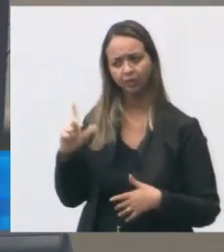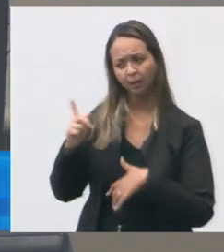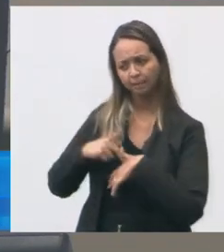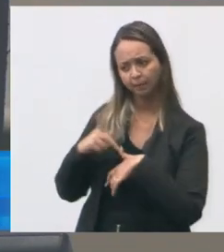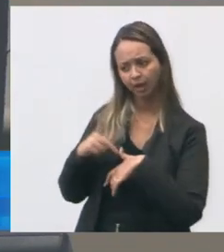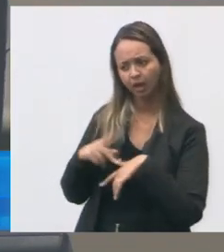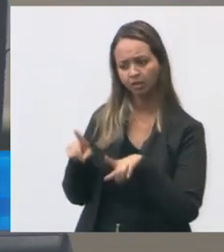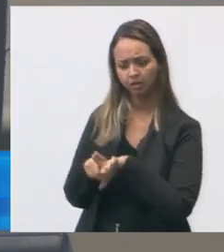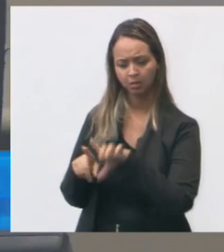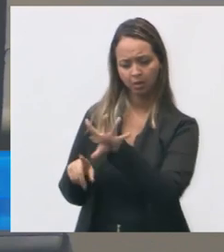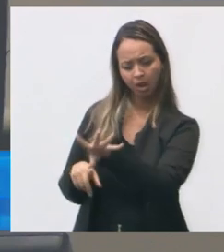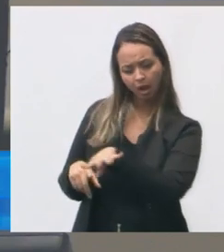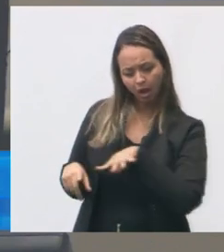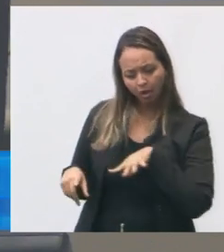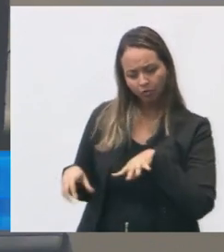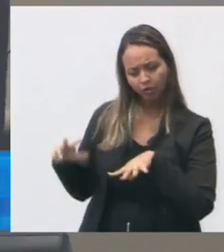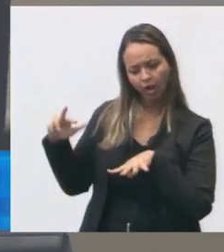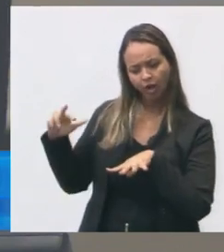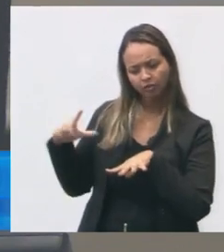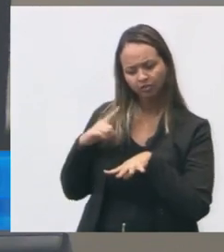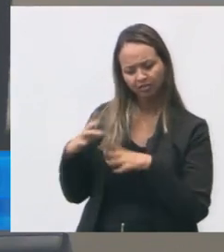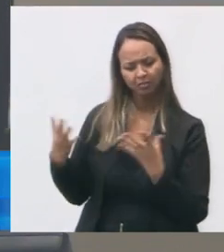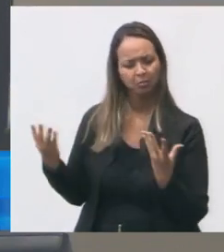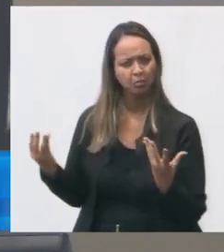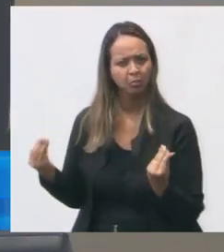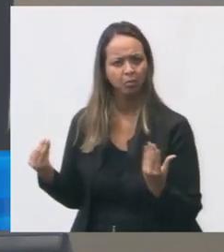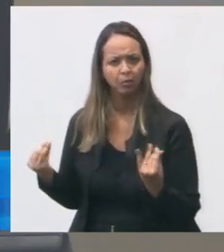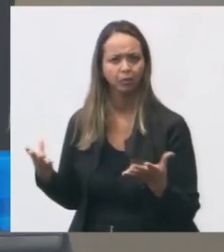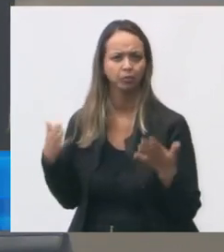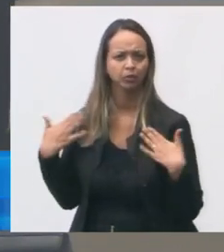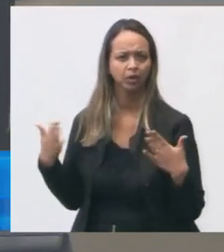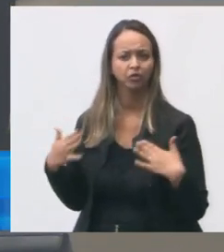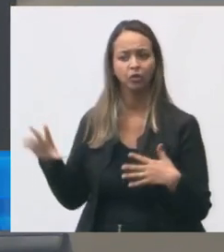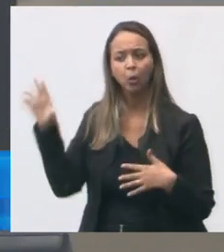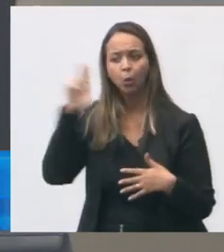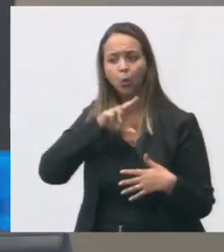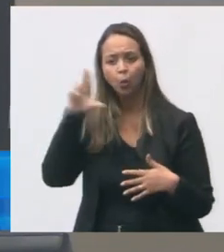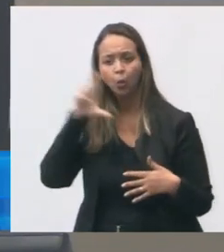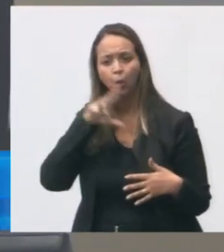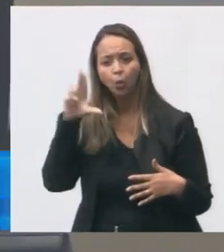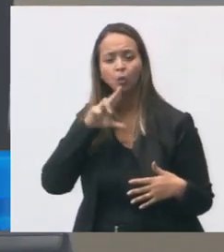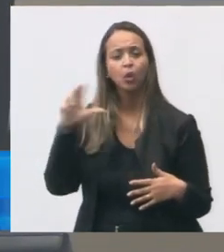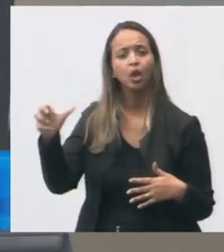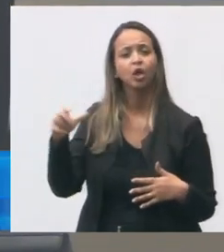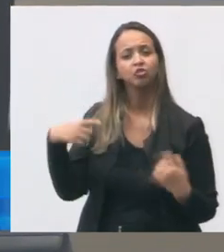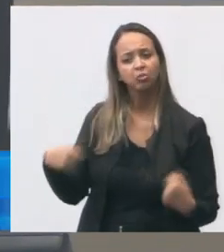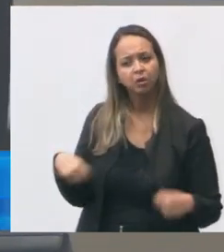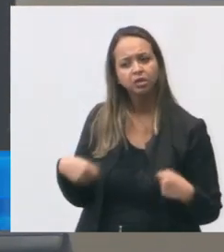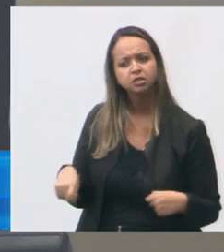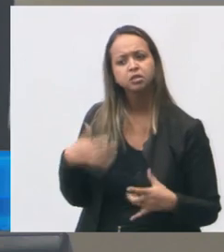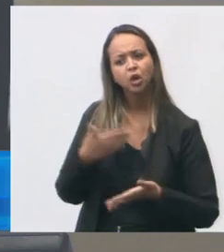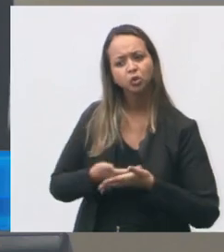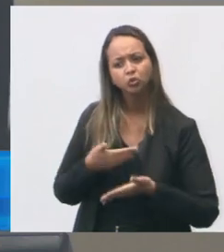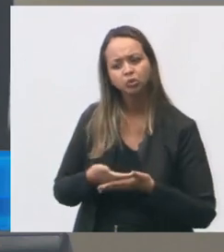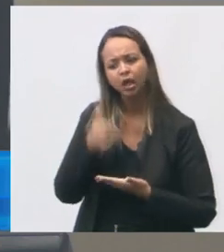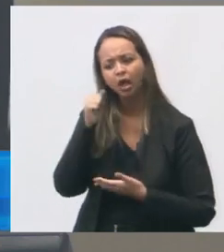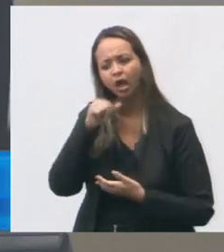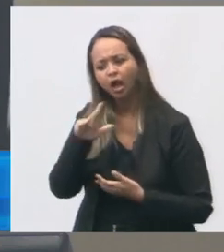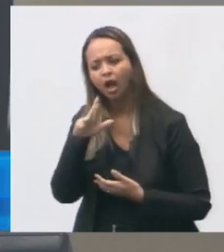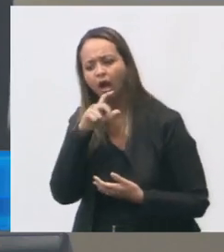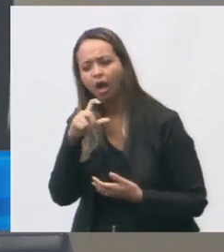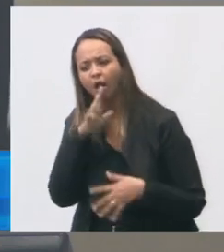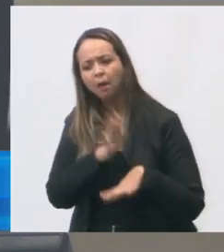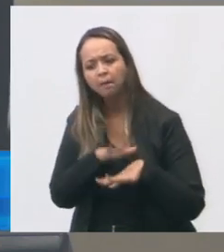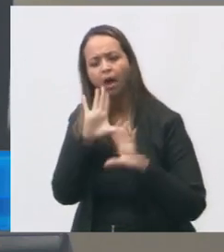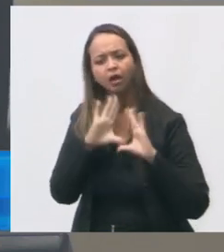forno dentro da CMEI. Precisa urgente de uma climatização ali, que seja feito um estudo de climatização. Então, ali a gente já